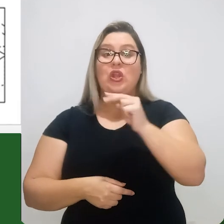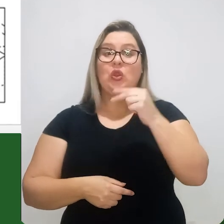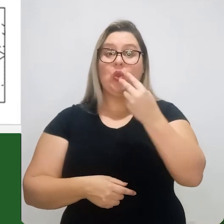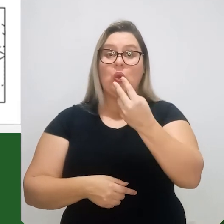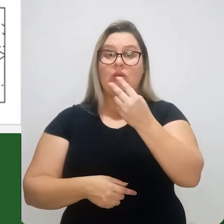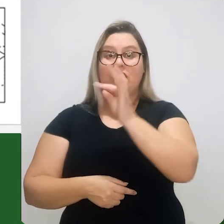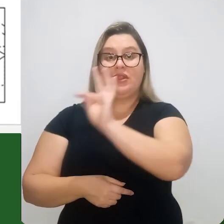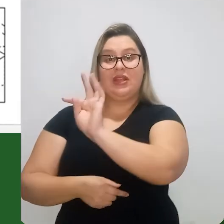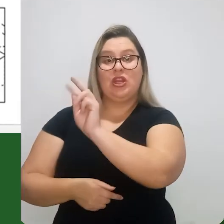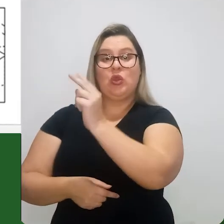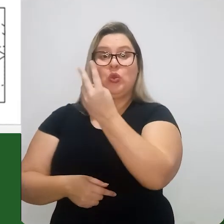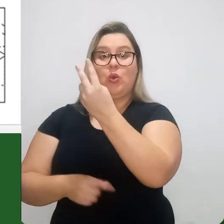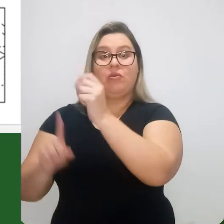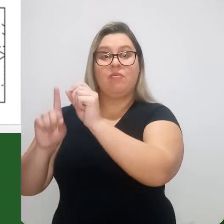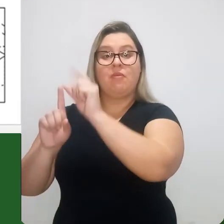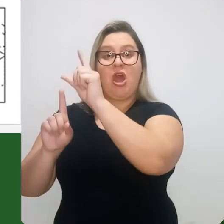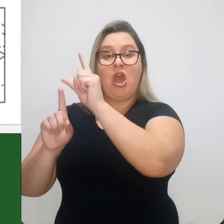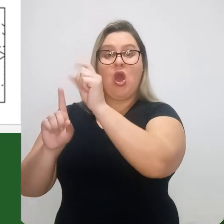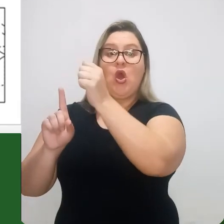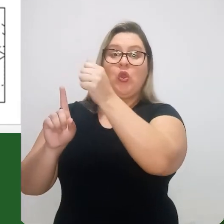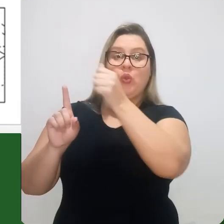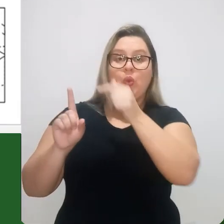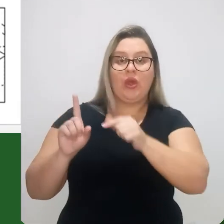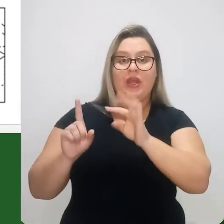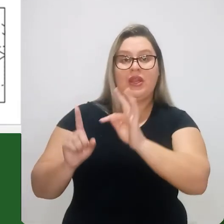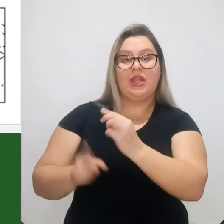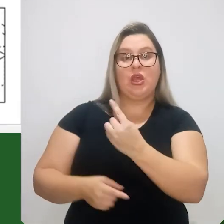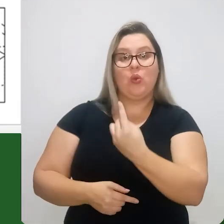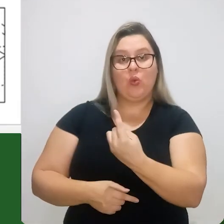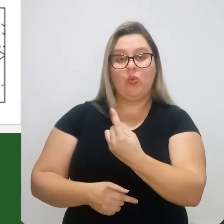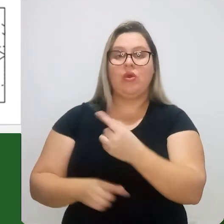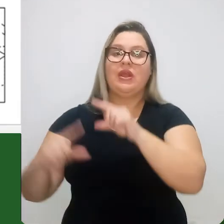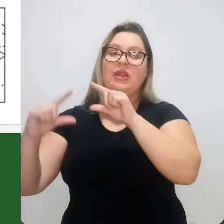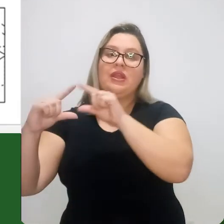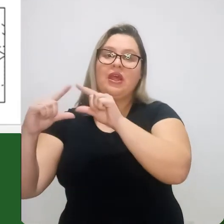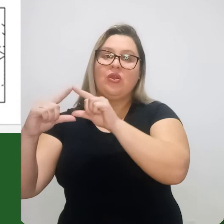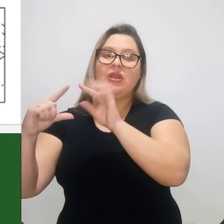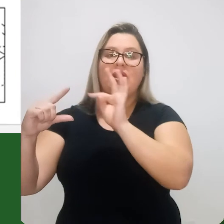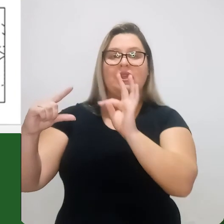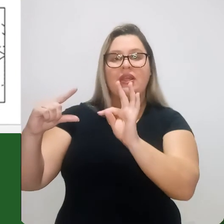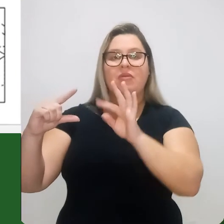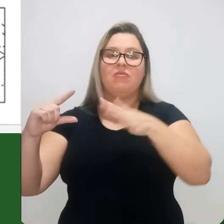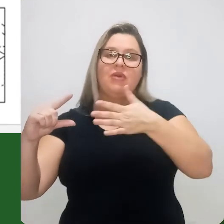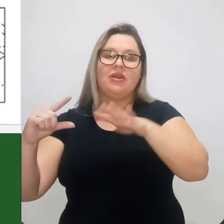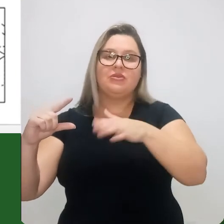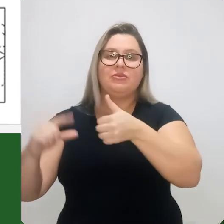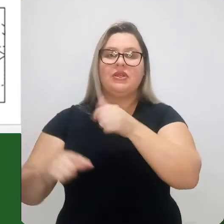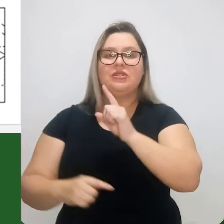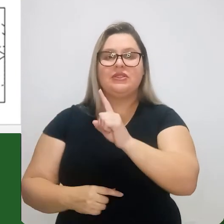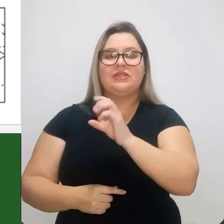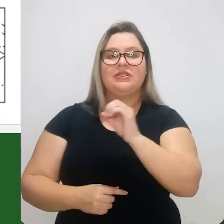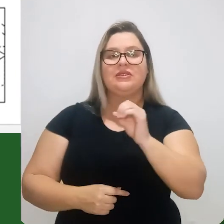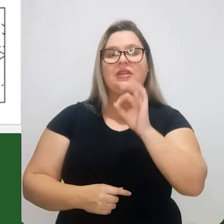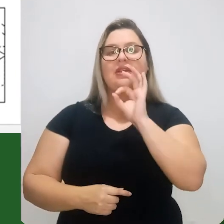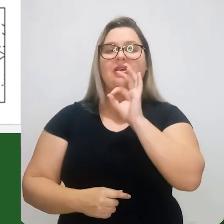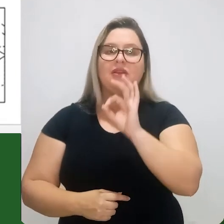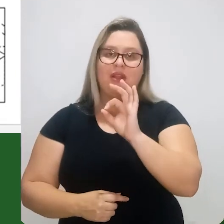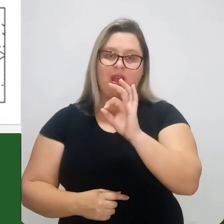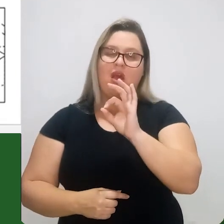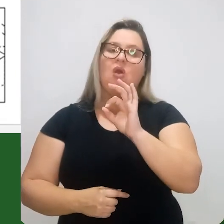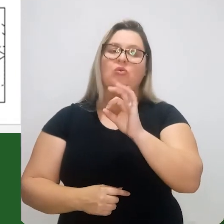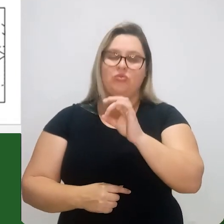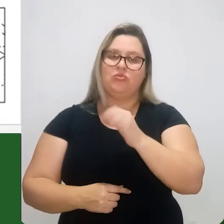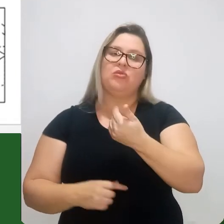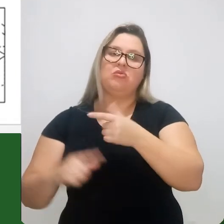maior que o super resfriamento T1, o ΔT aqui é maior, então aqui nós temos um ΔT de aproximadamente 100 graus e aqui nós temos um